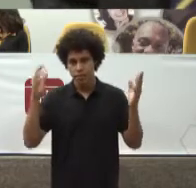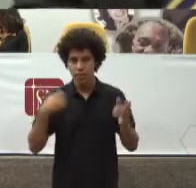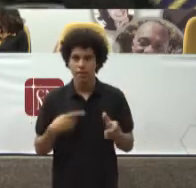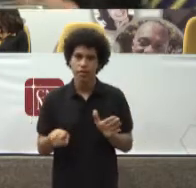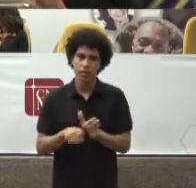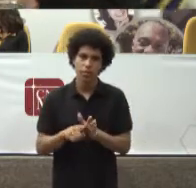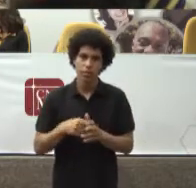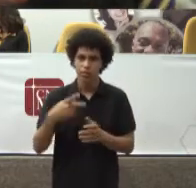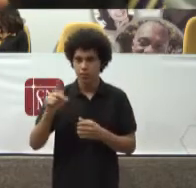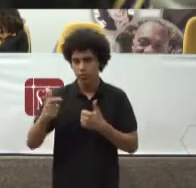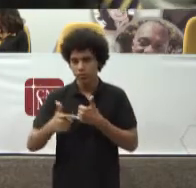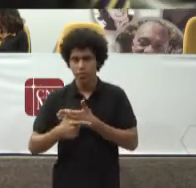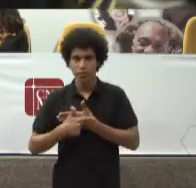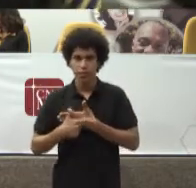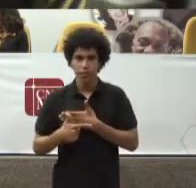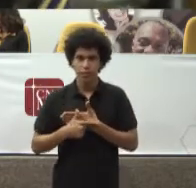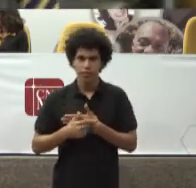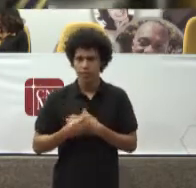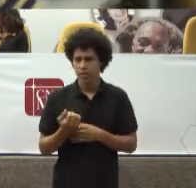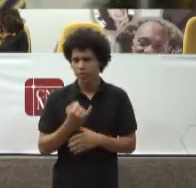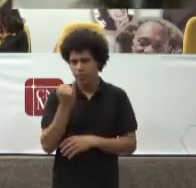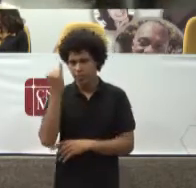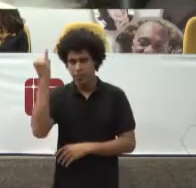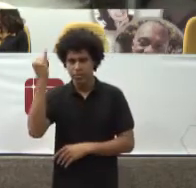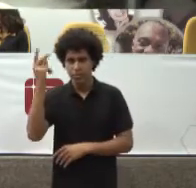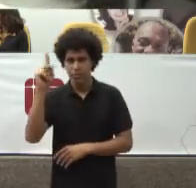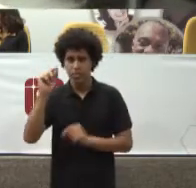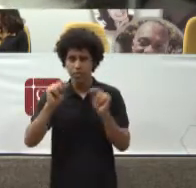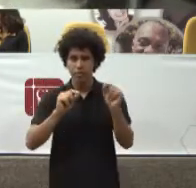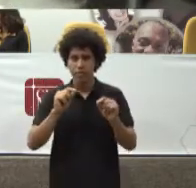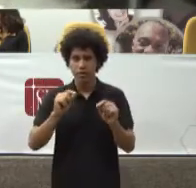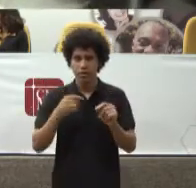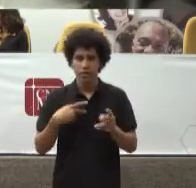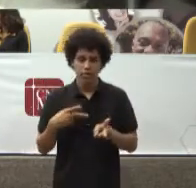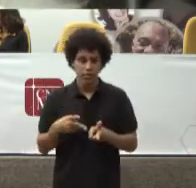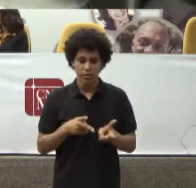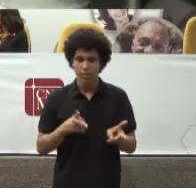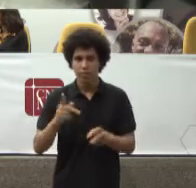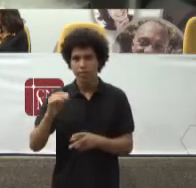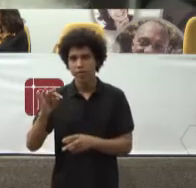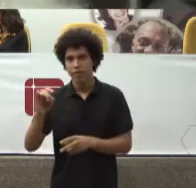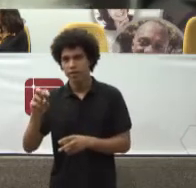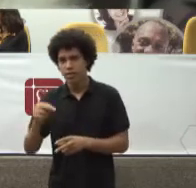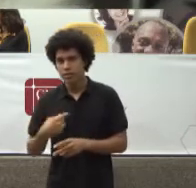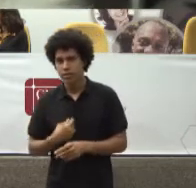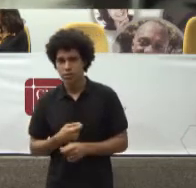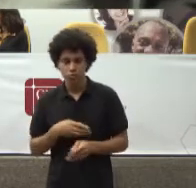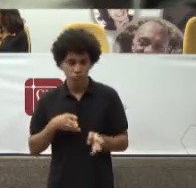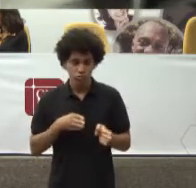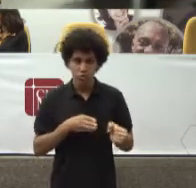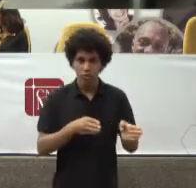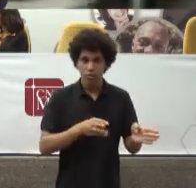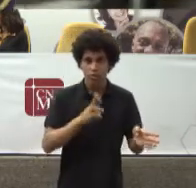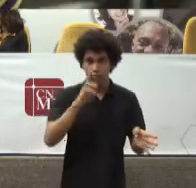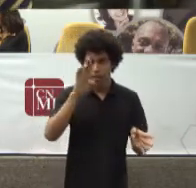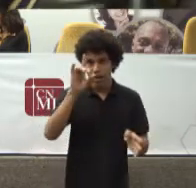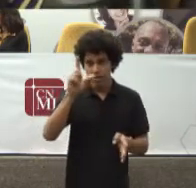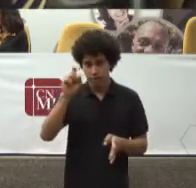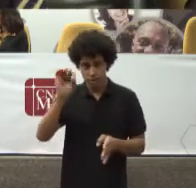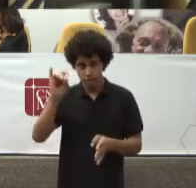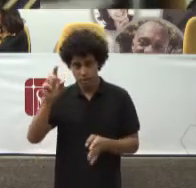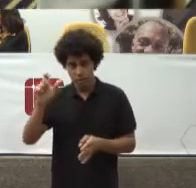Fundamental De pavimentação De um caminho Para a racionalidade Em relação ao tema